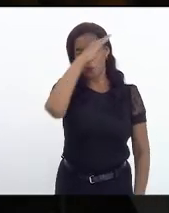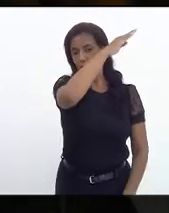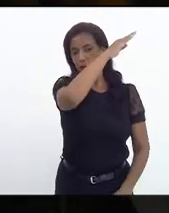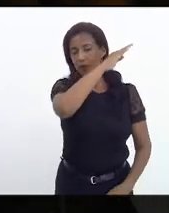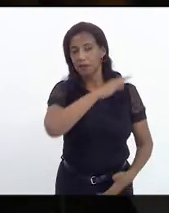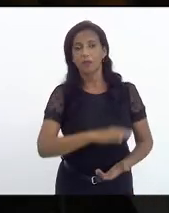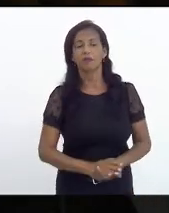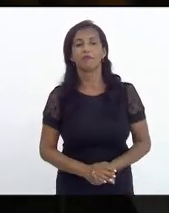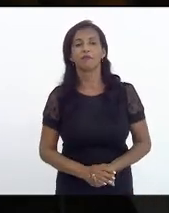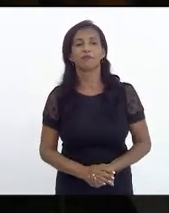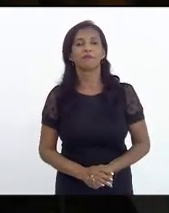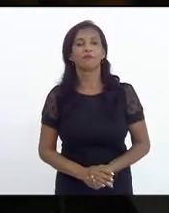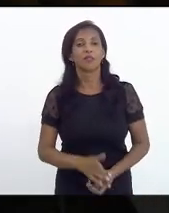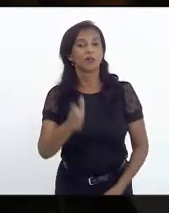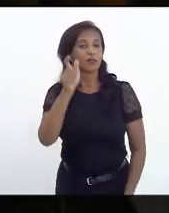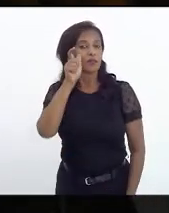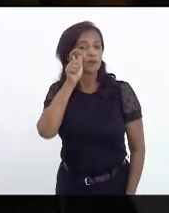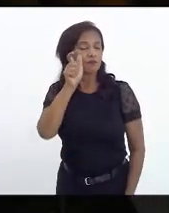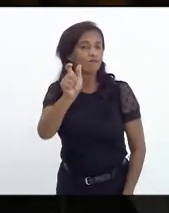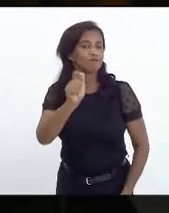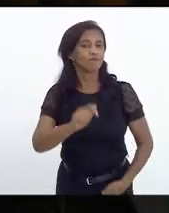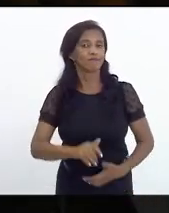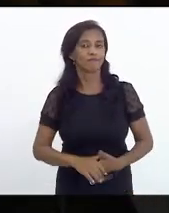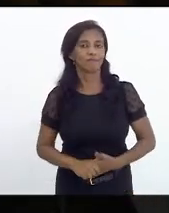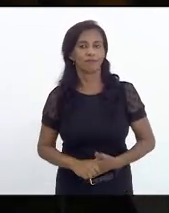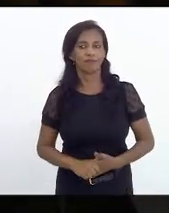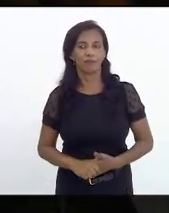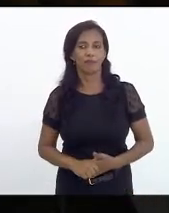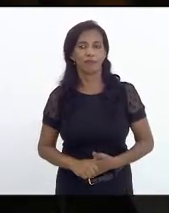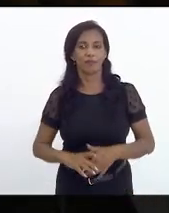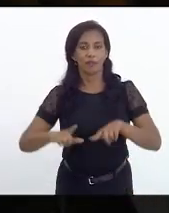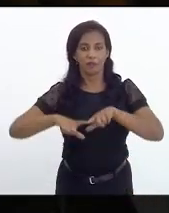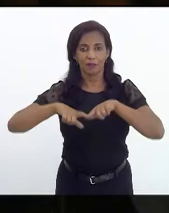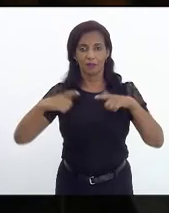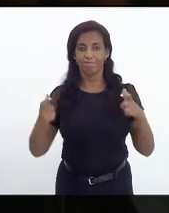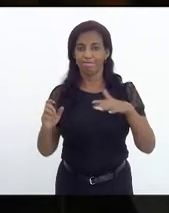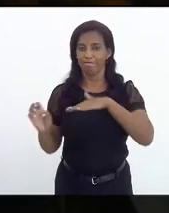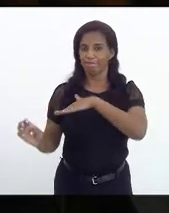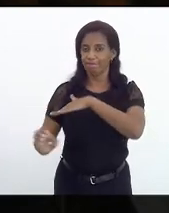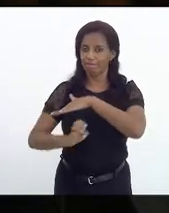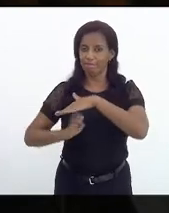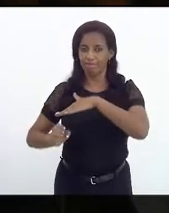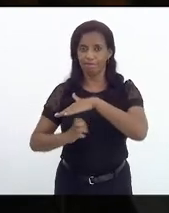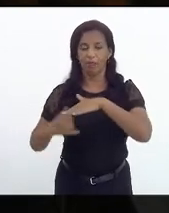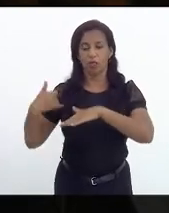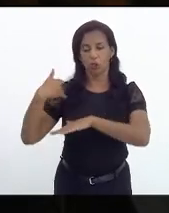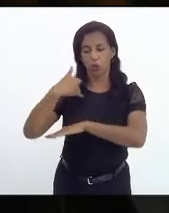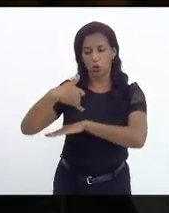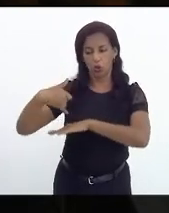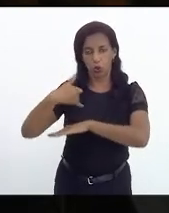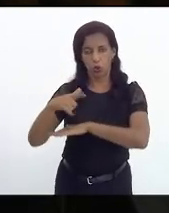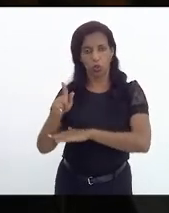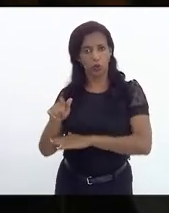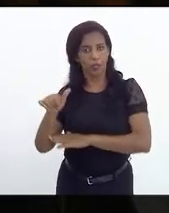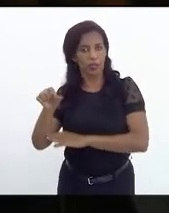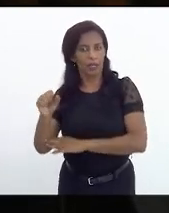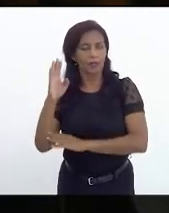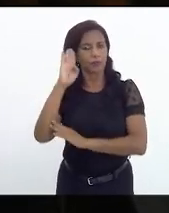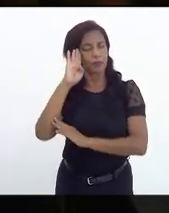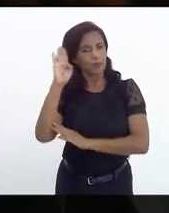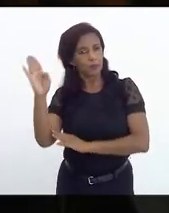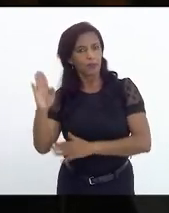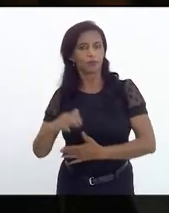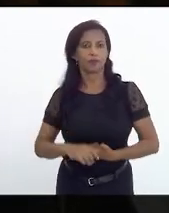e dos interesses das grandes concessionárias de óleo e gás, principalmente